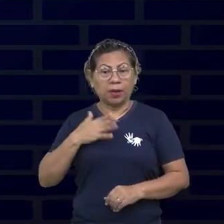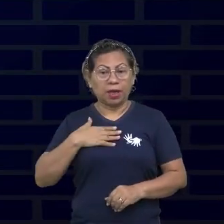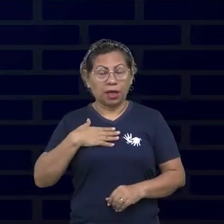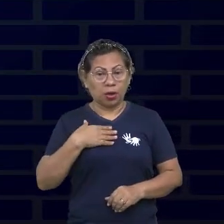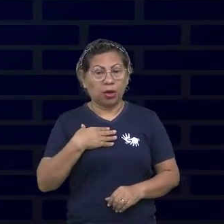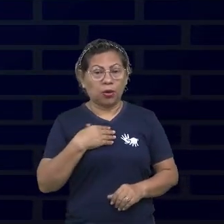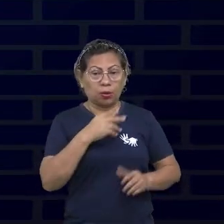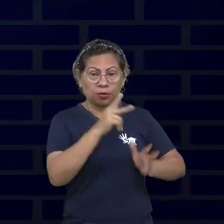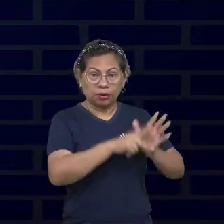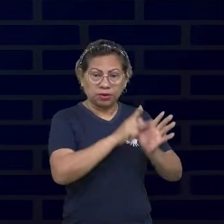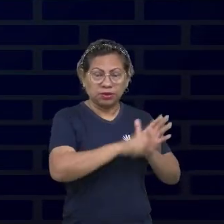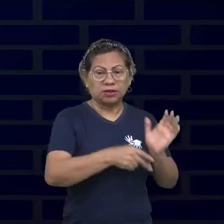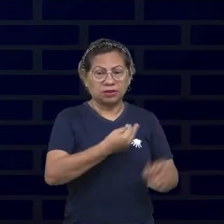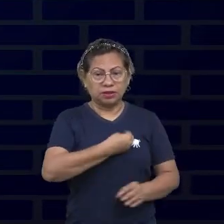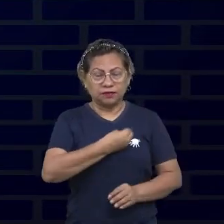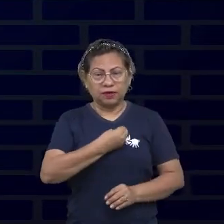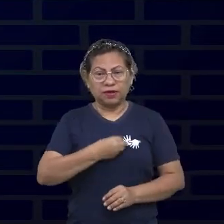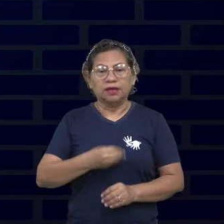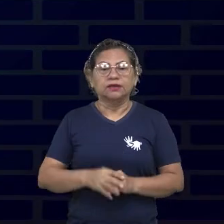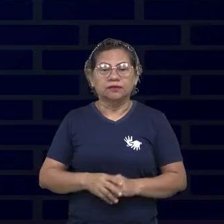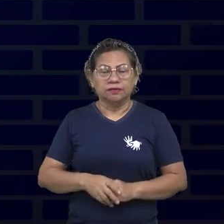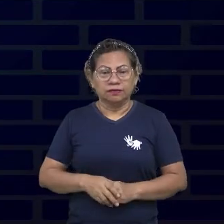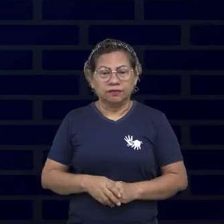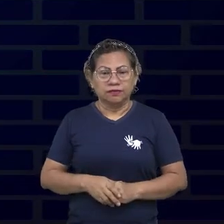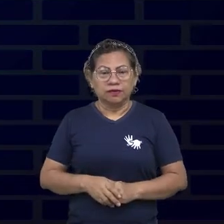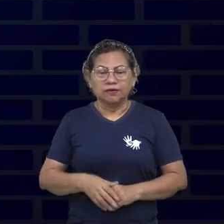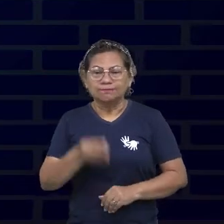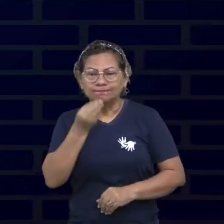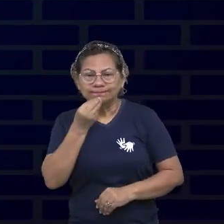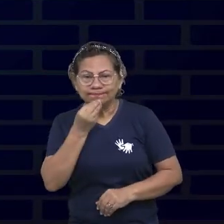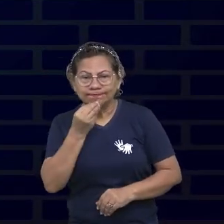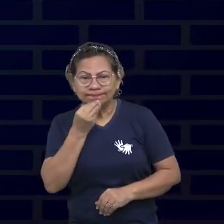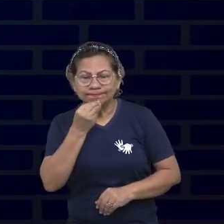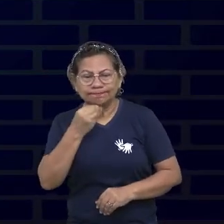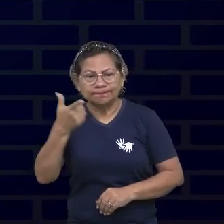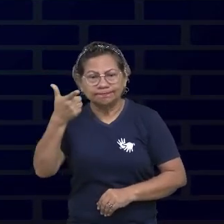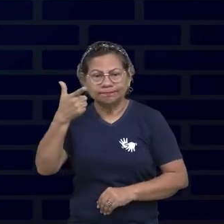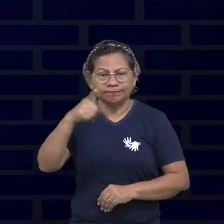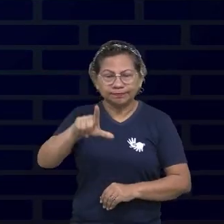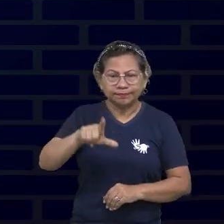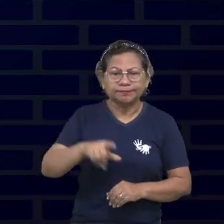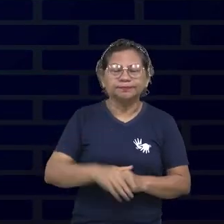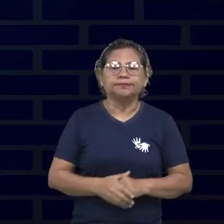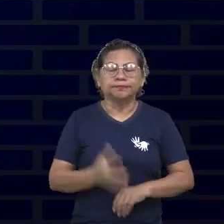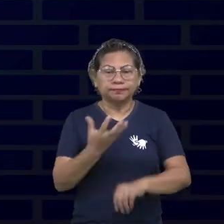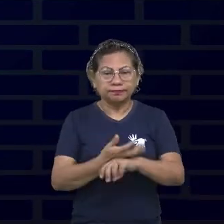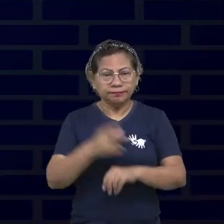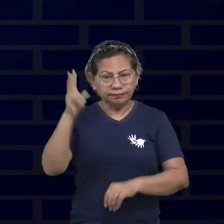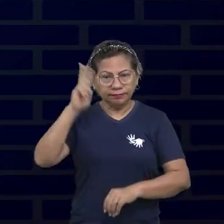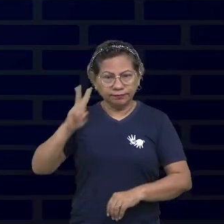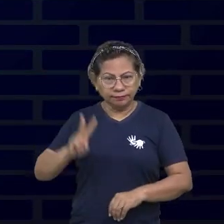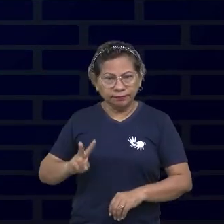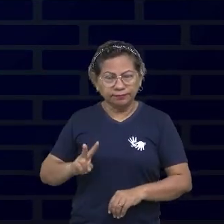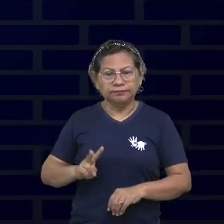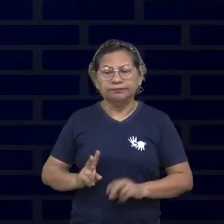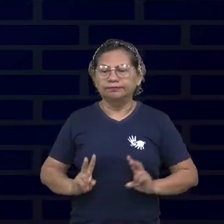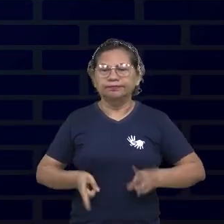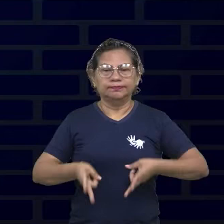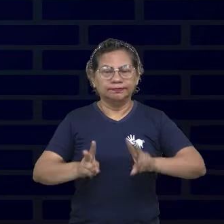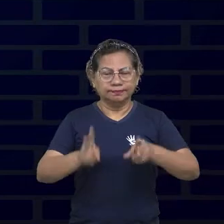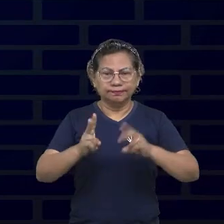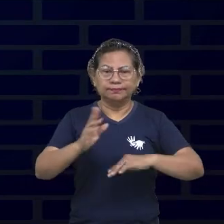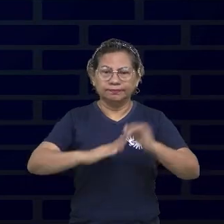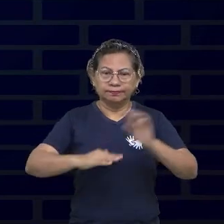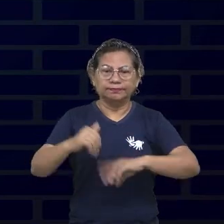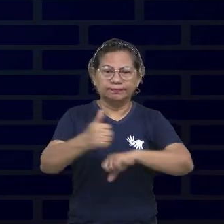aproveitar as minhas afinidades. Que no caso seria com o componente curricular de História. E a partir disso, segui uma profissão. Que foi